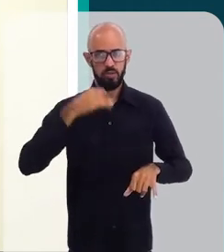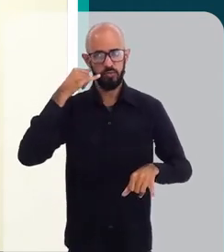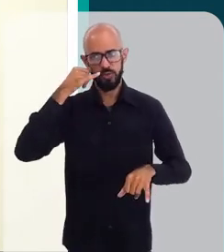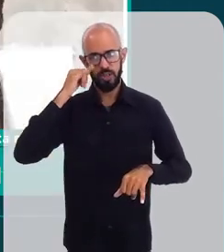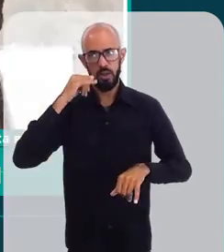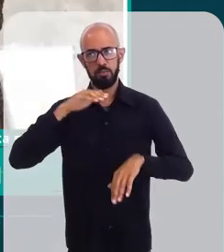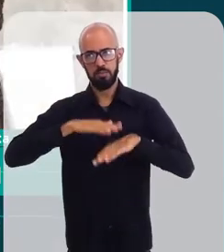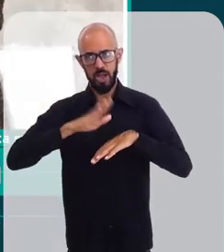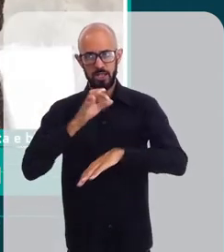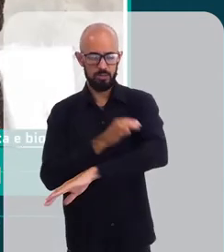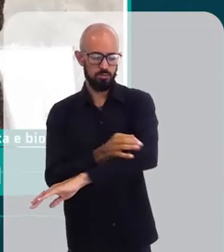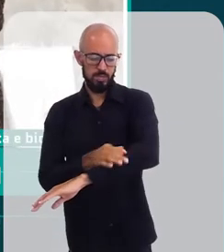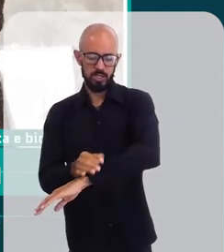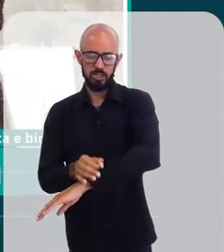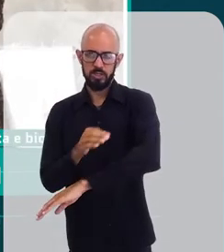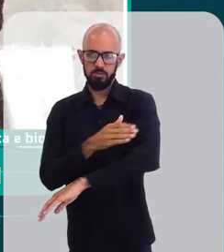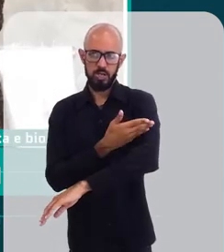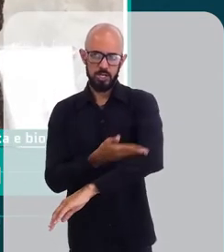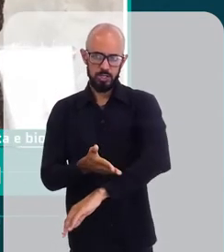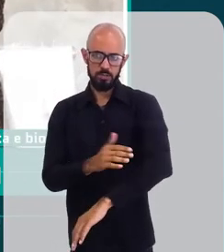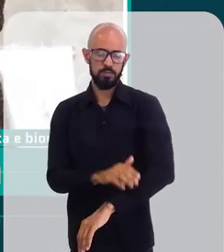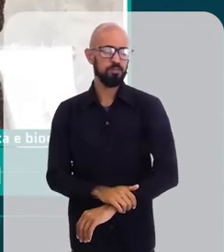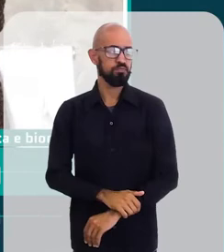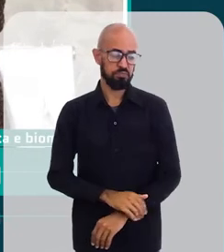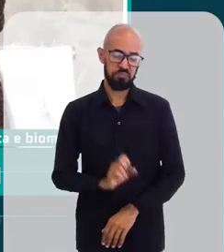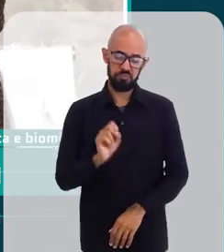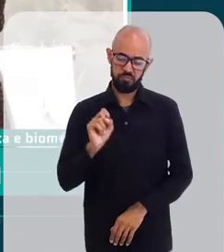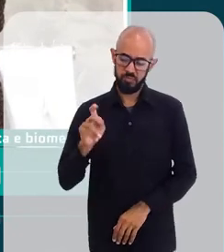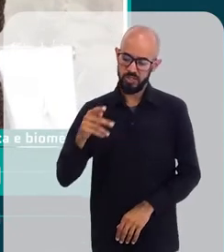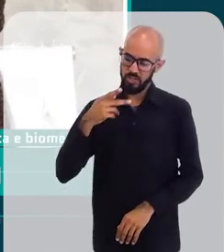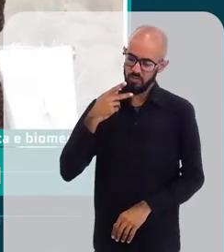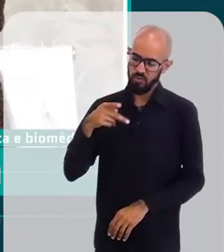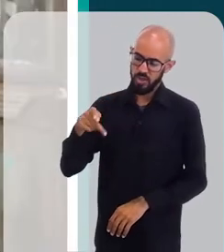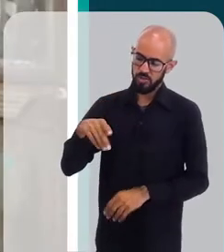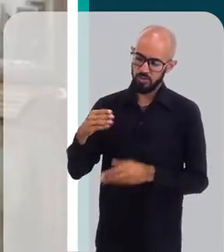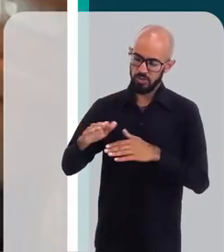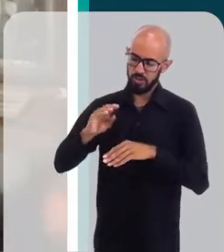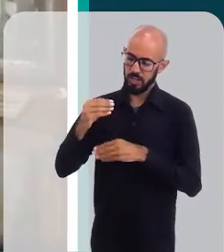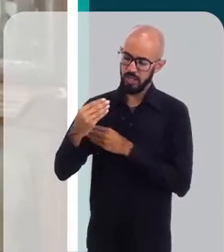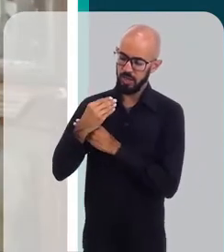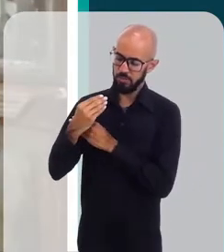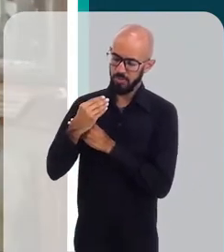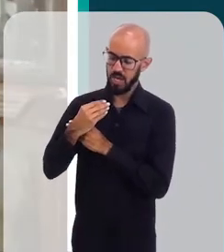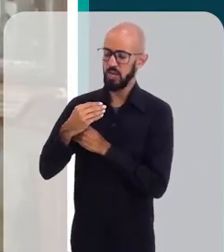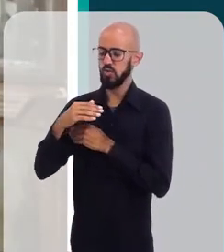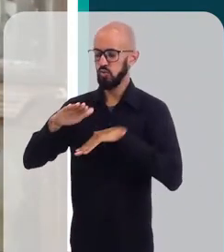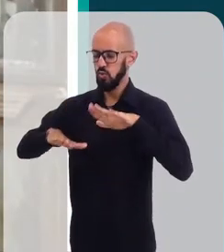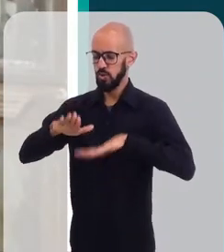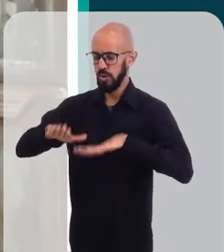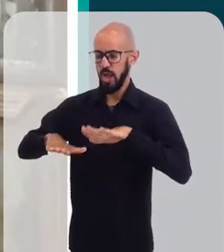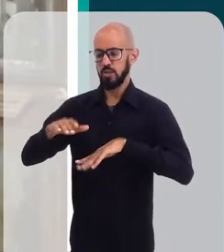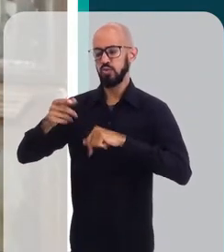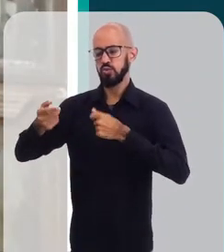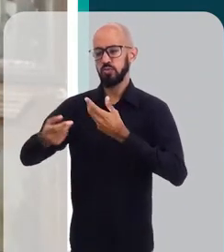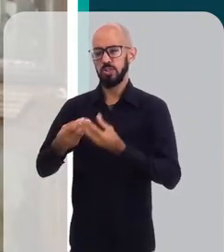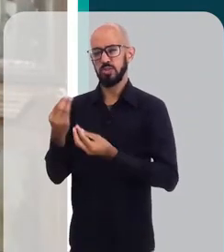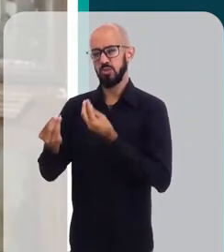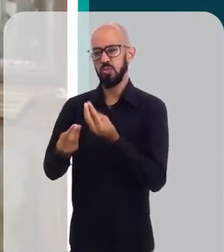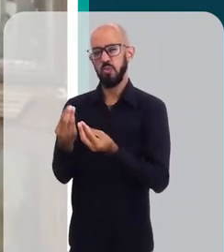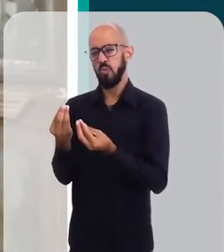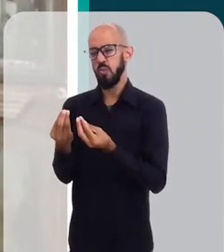mais. A gente está falando aqui em tratamento e cuidado, quais são os tratamentos mais indicados,